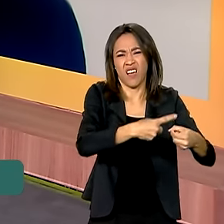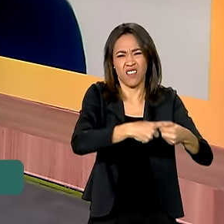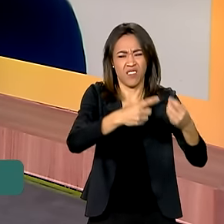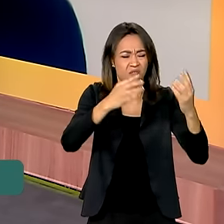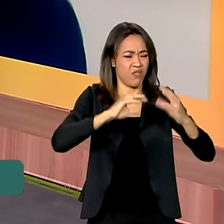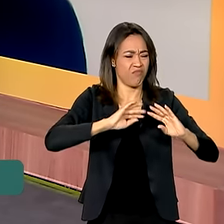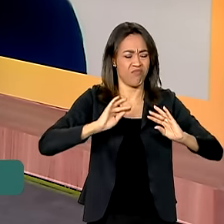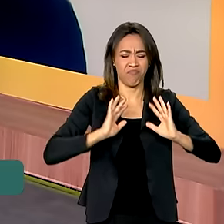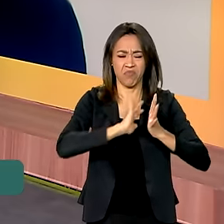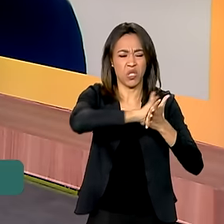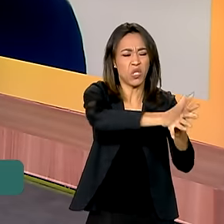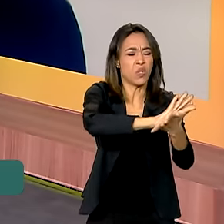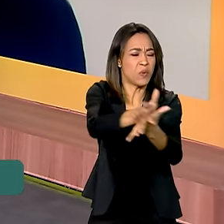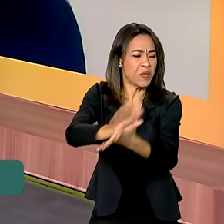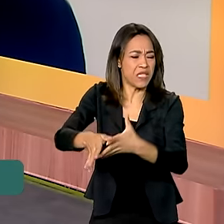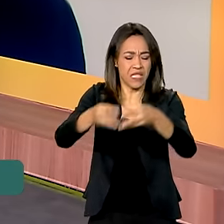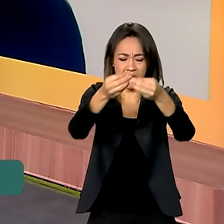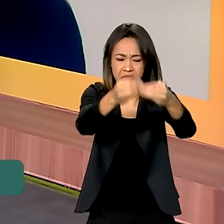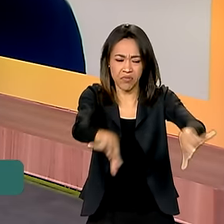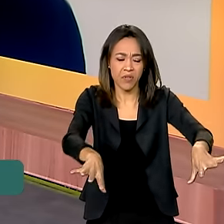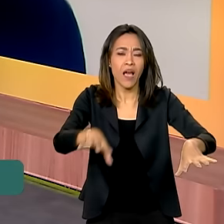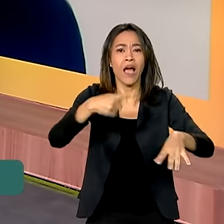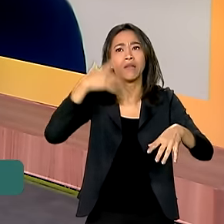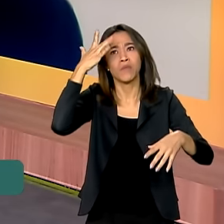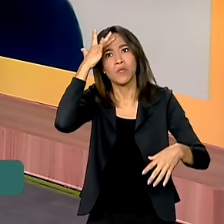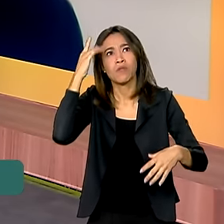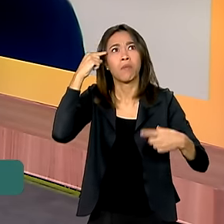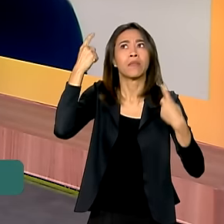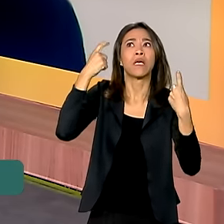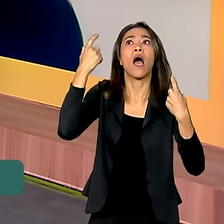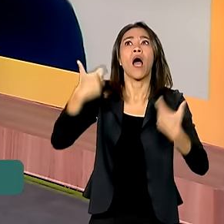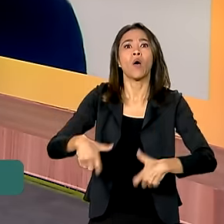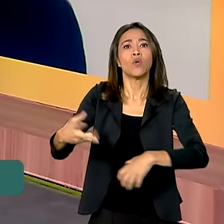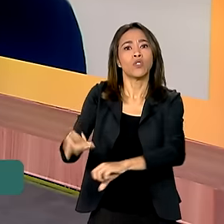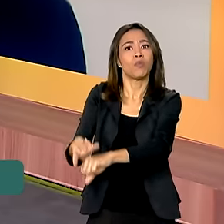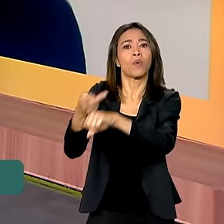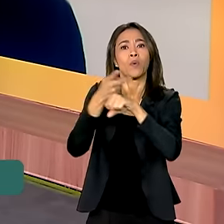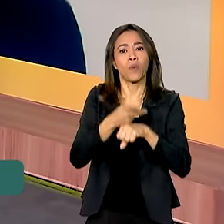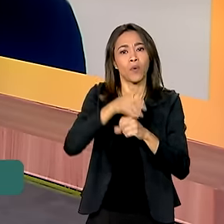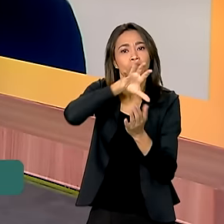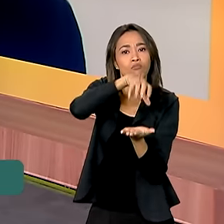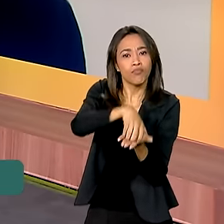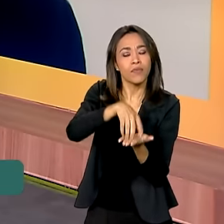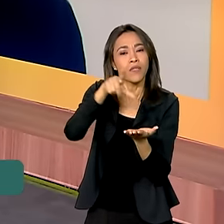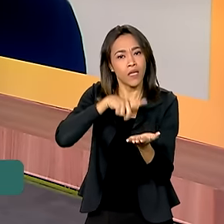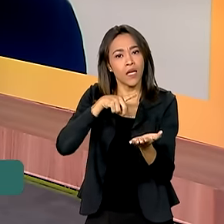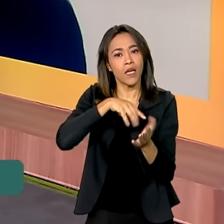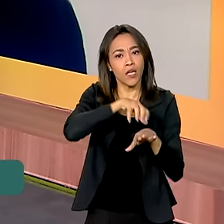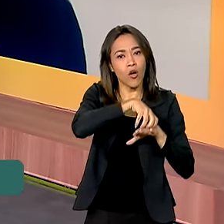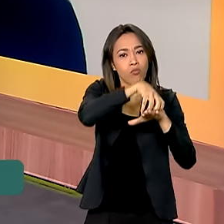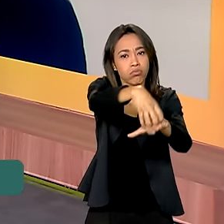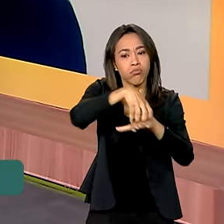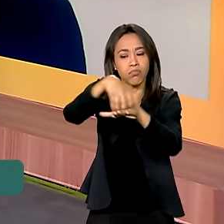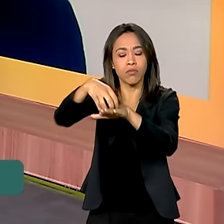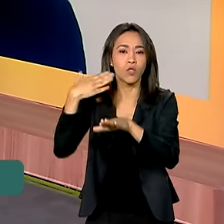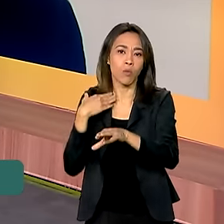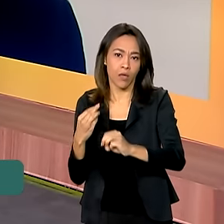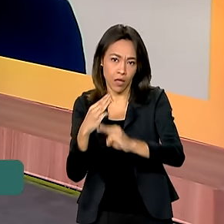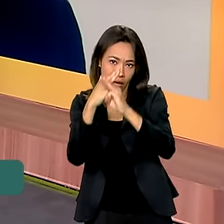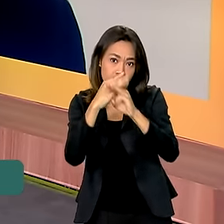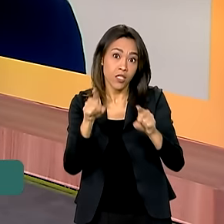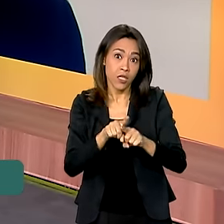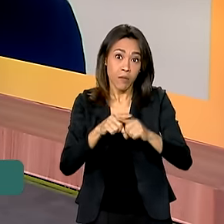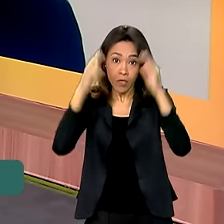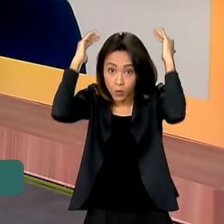às vezes, fica aquela dúvida, onde é que eu acho um posto da Caixa? Então, além de postos itinerantes, o superintendente está ressaltando aqui que nos abrigos também